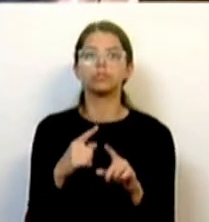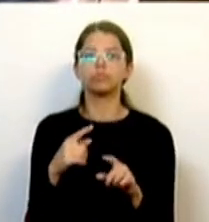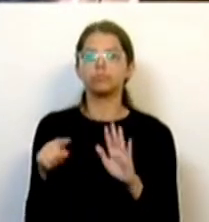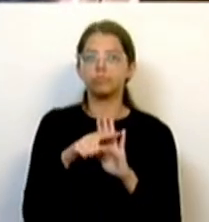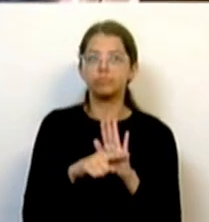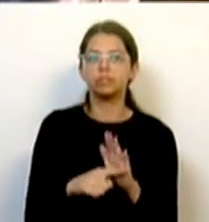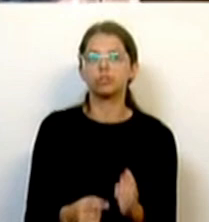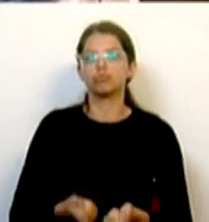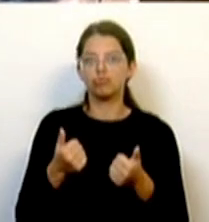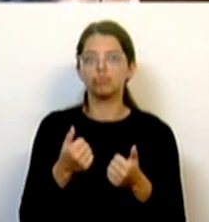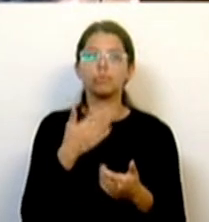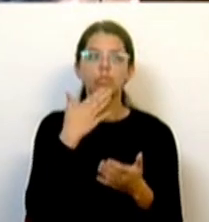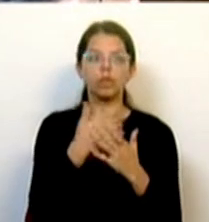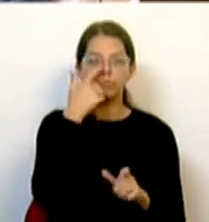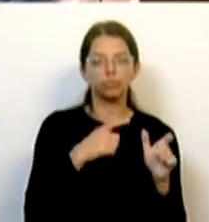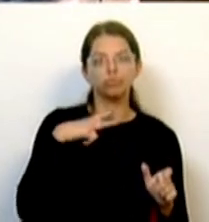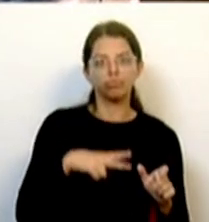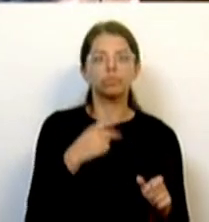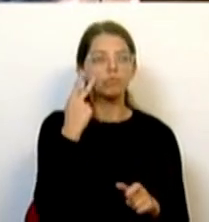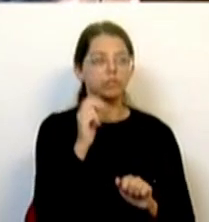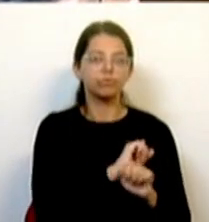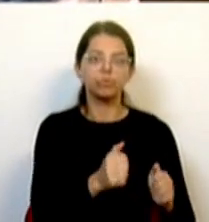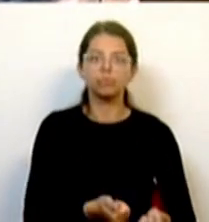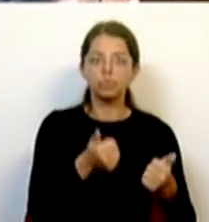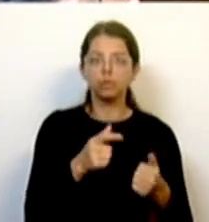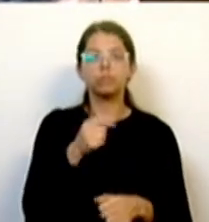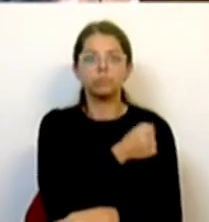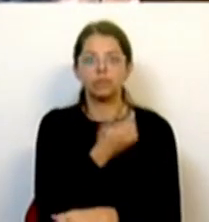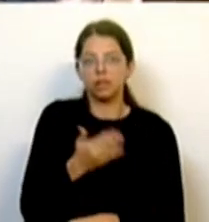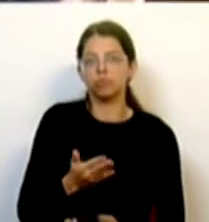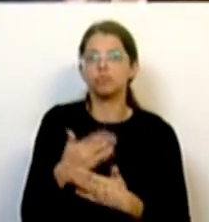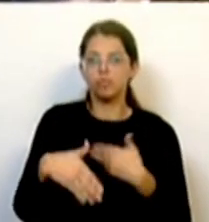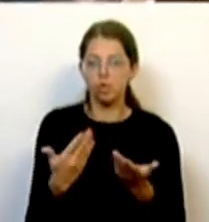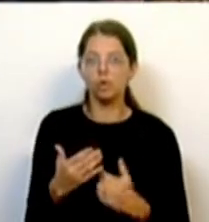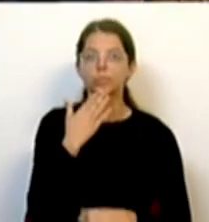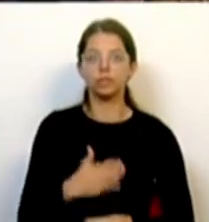medidas que melhorem a vida dos portugueses e que concretizem o direito a habitação. Obrigado.